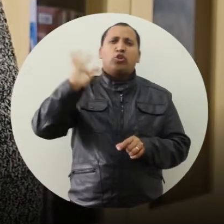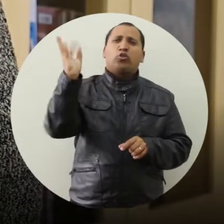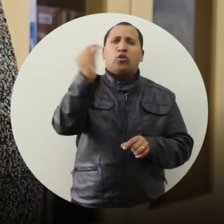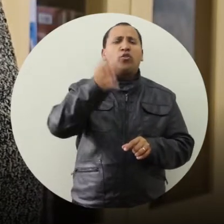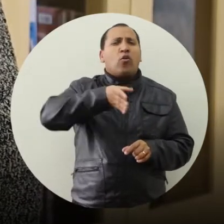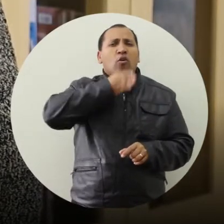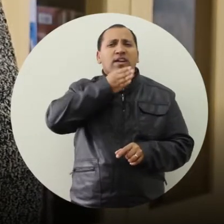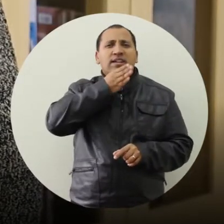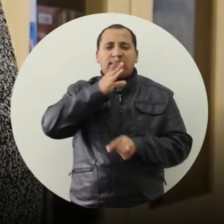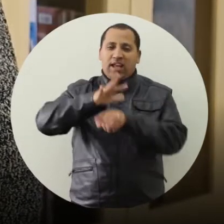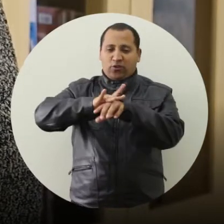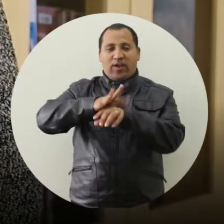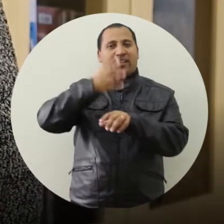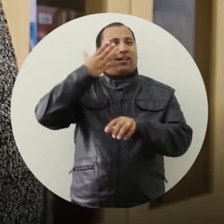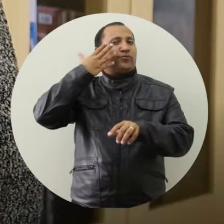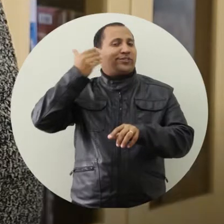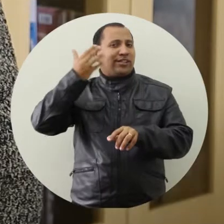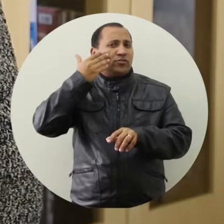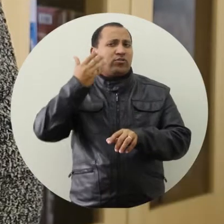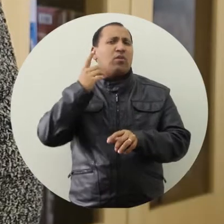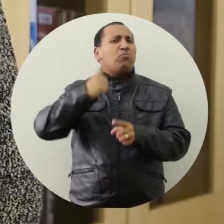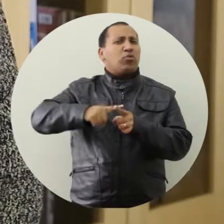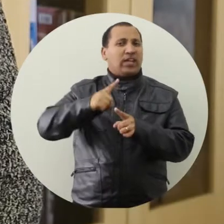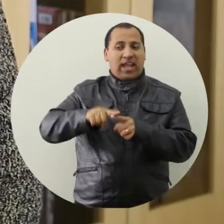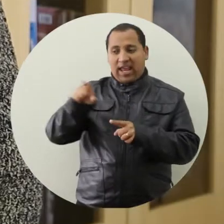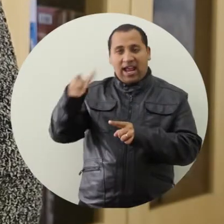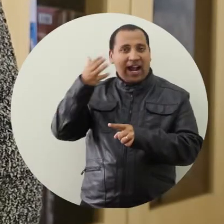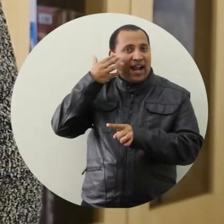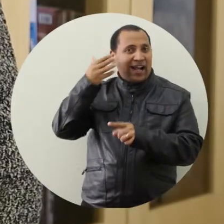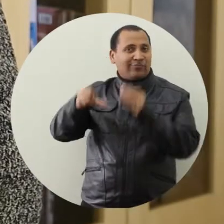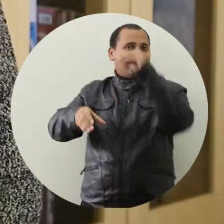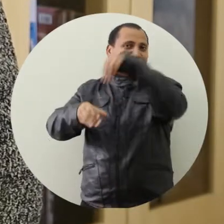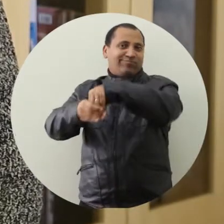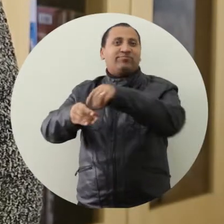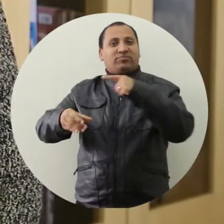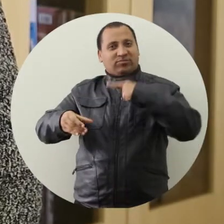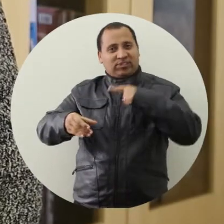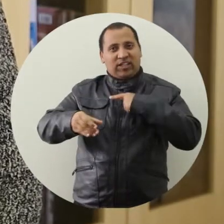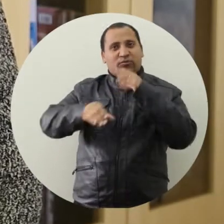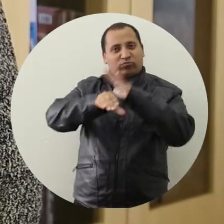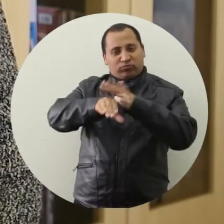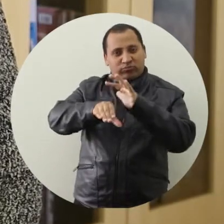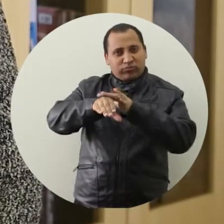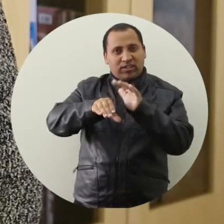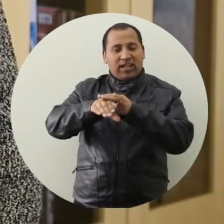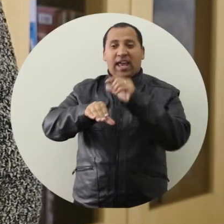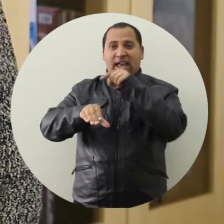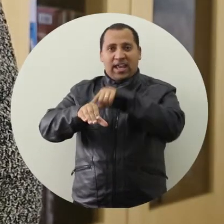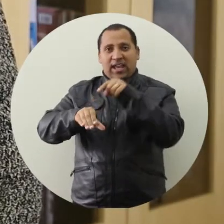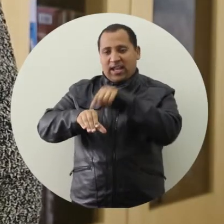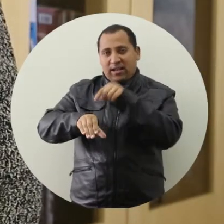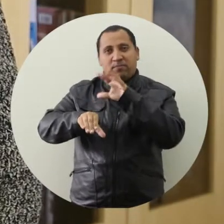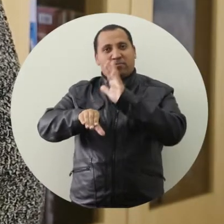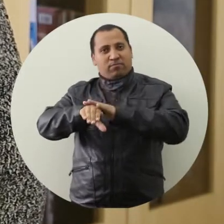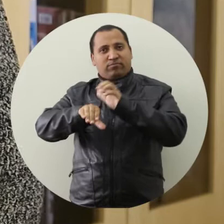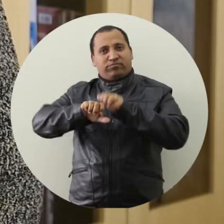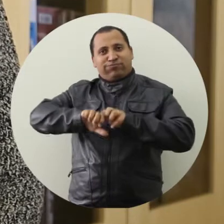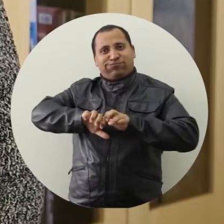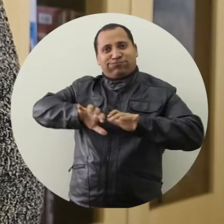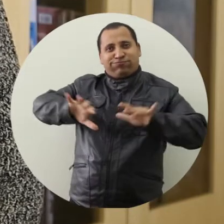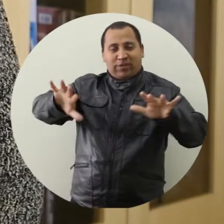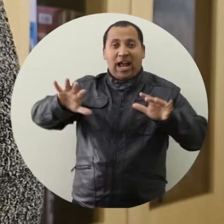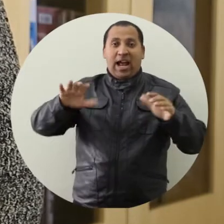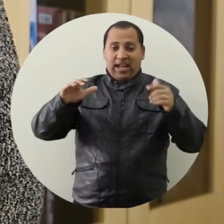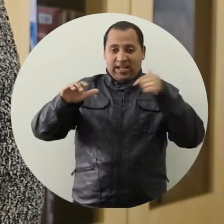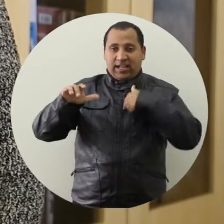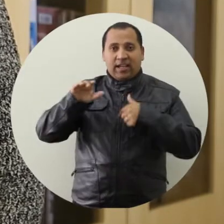também conhecida como a doença do gato, porque o gato é o hospedeiro definitivo. É ele que porta o cisto de toxoplasma dentro do